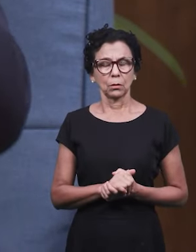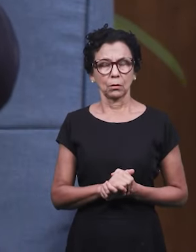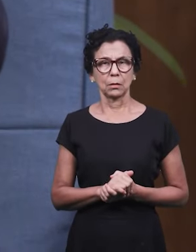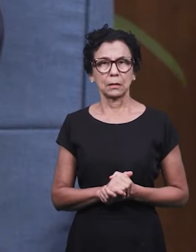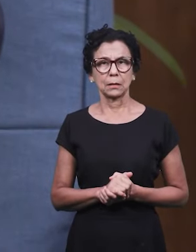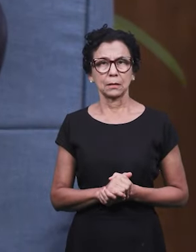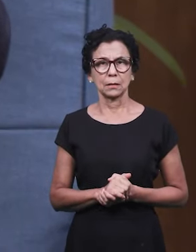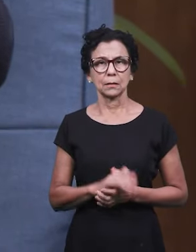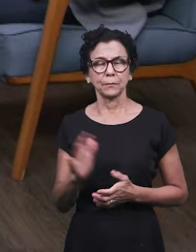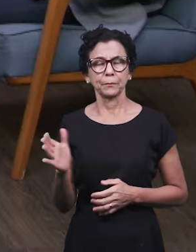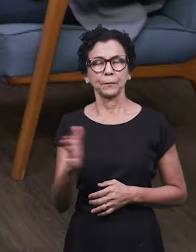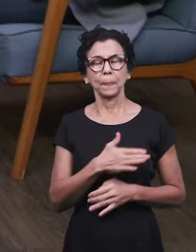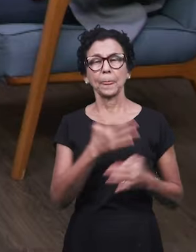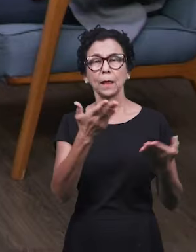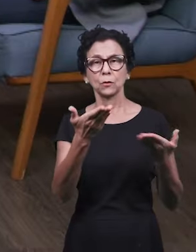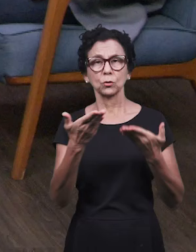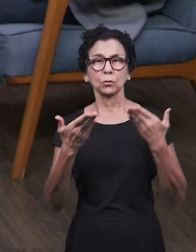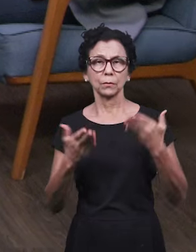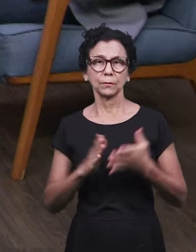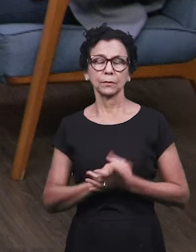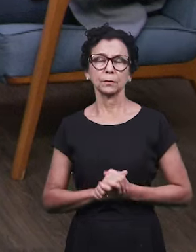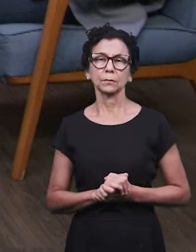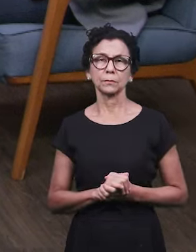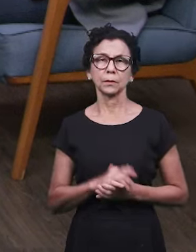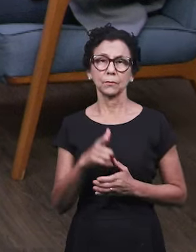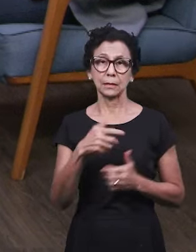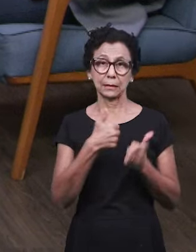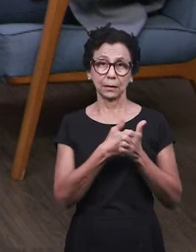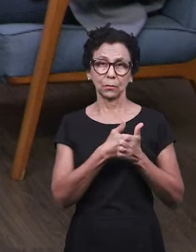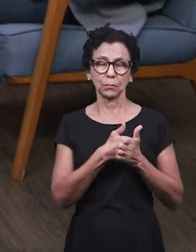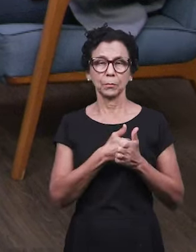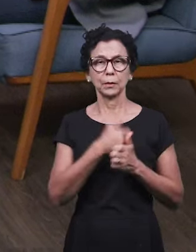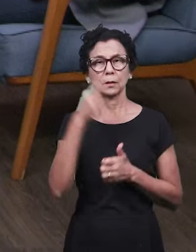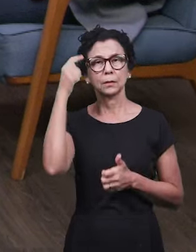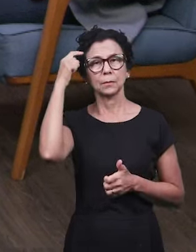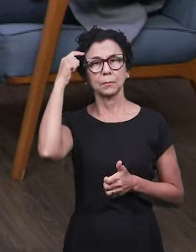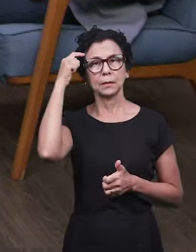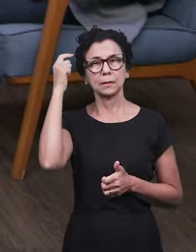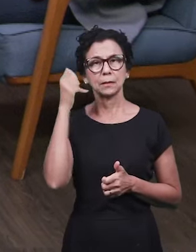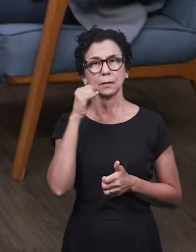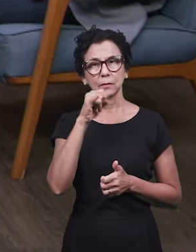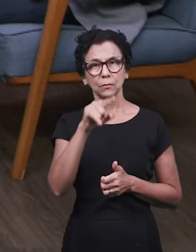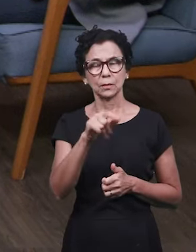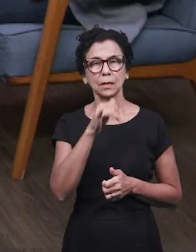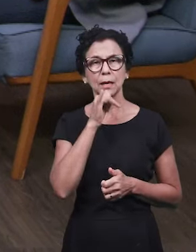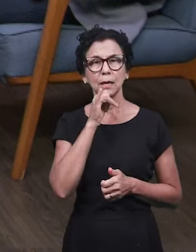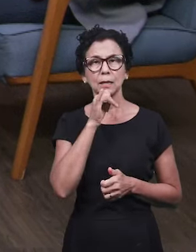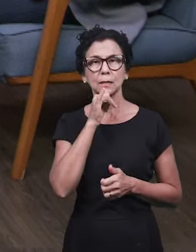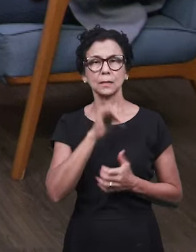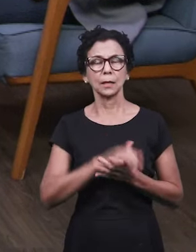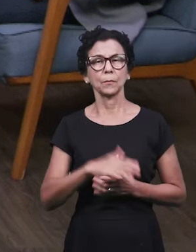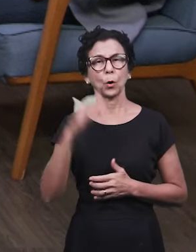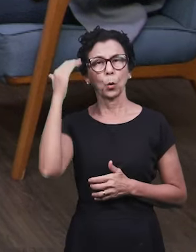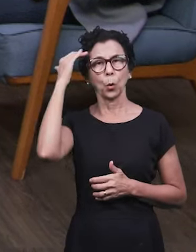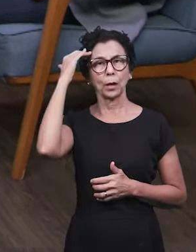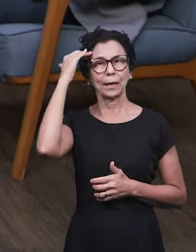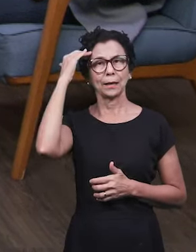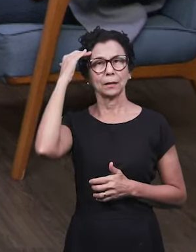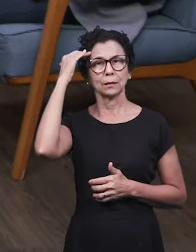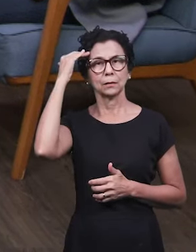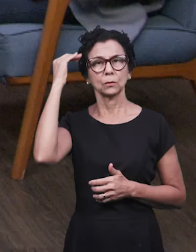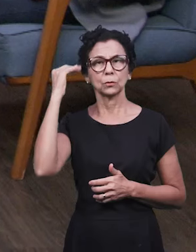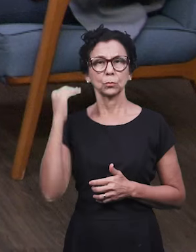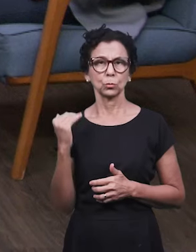eu convido você que está em casa, que está nos acompanhando, a refletir sobre isso. Se você estiver dirigindo na Coreia do Sul,